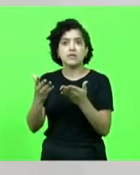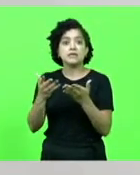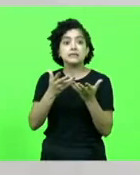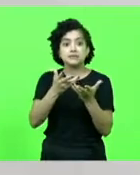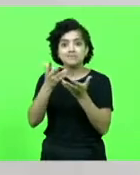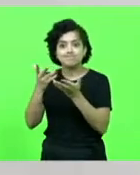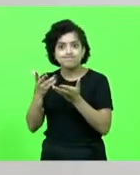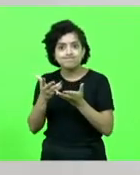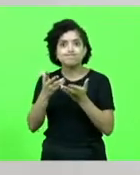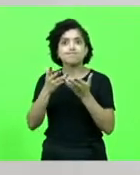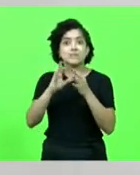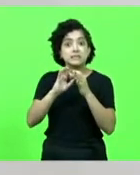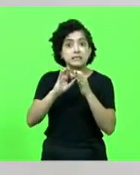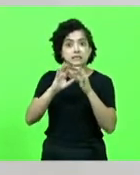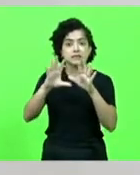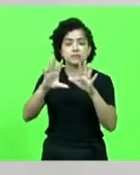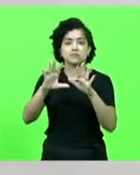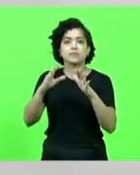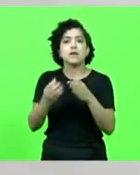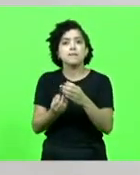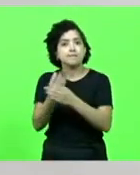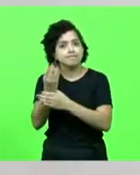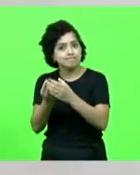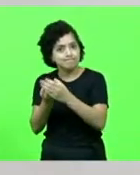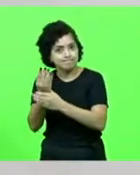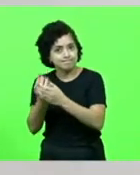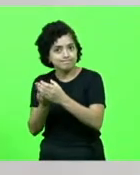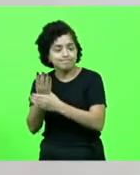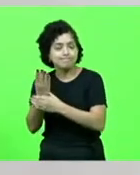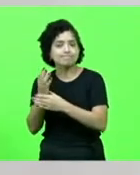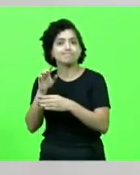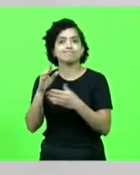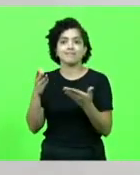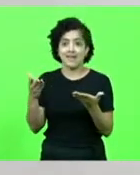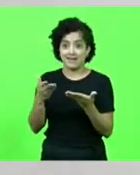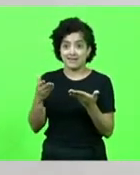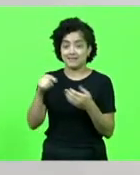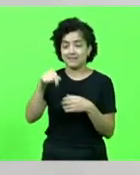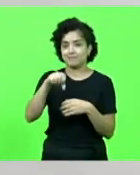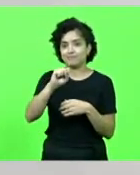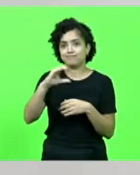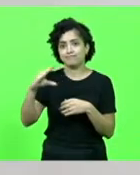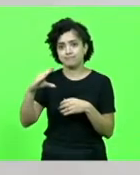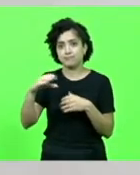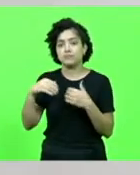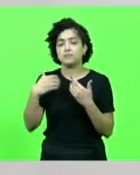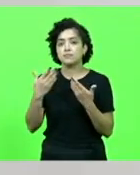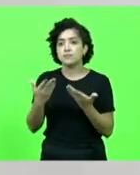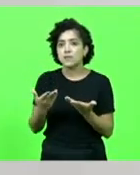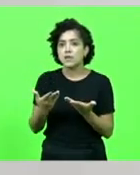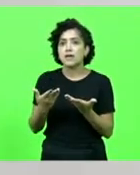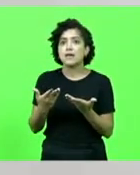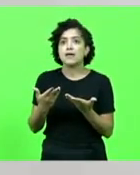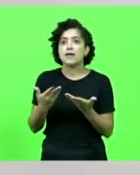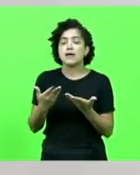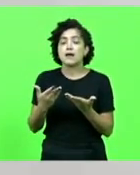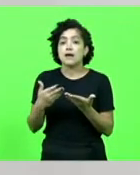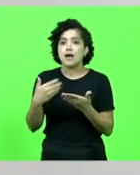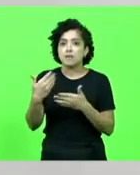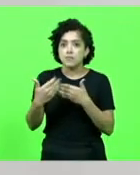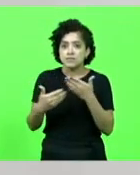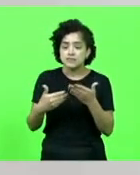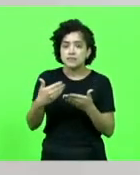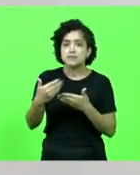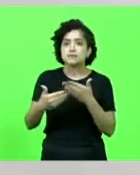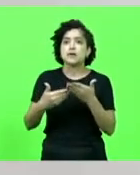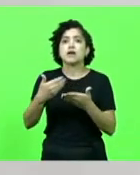essa autorização para o cultivo da macroalga aqui no nosso Estado. E, apesar dos excelentes